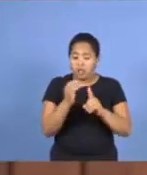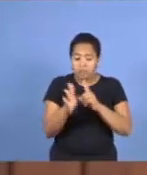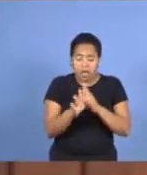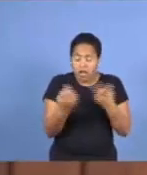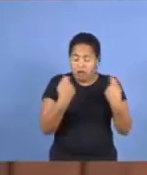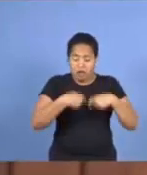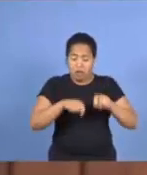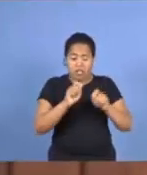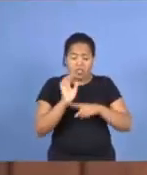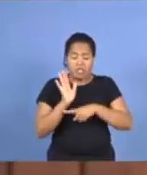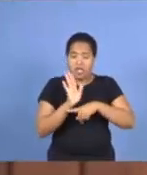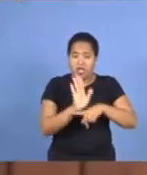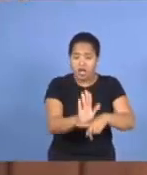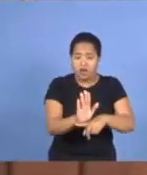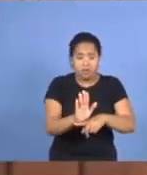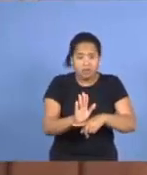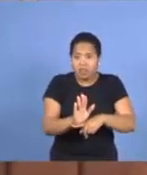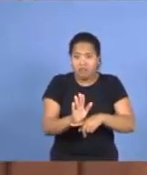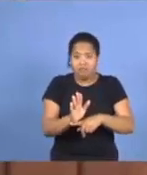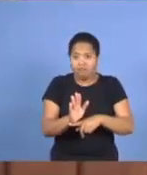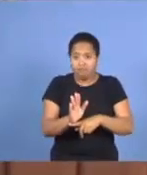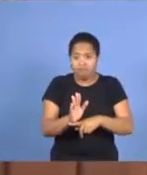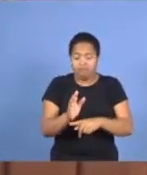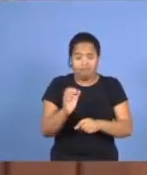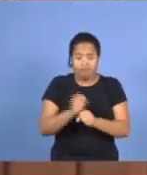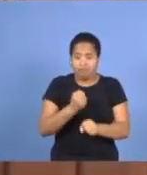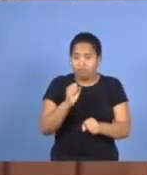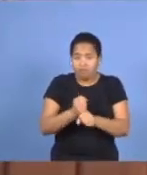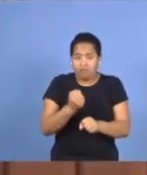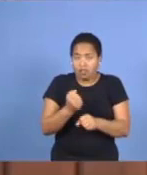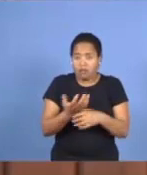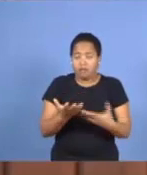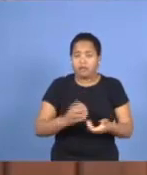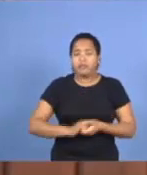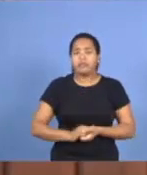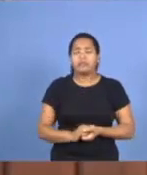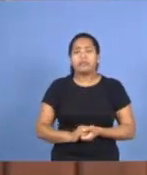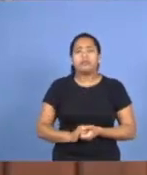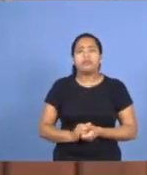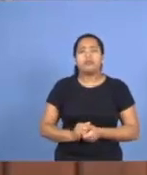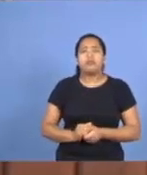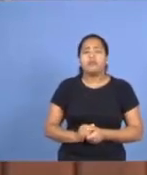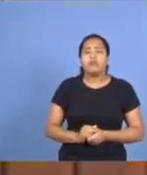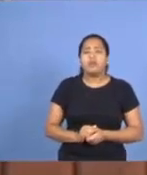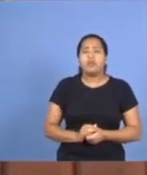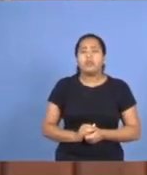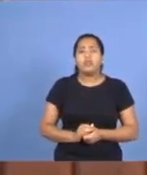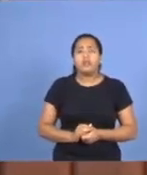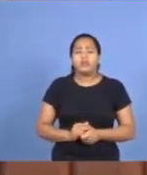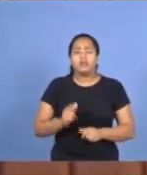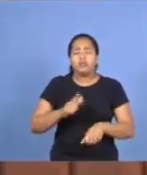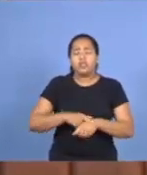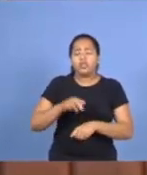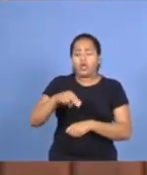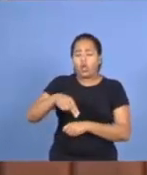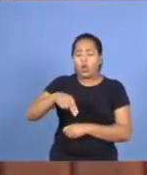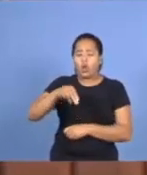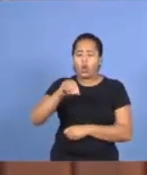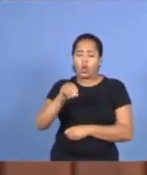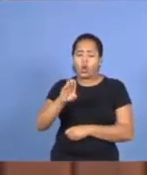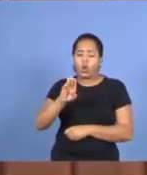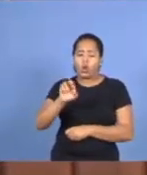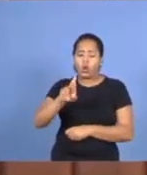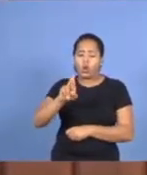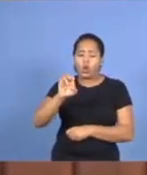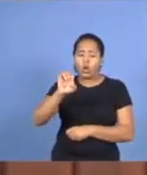ajudar na reconstrução, não não? É. É bem verdade que quando a expressão nobres e magistrados, é bem